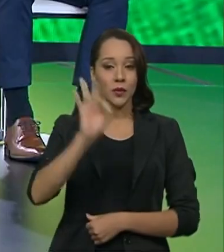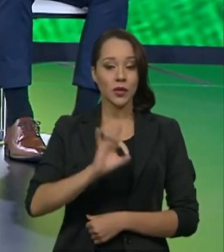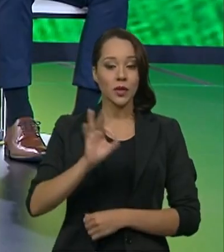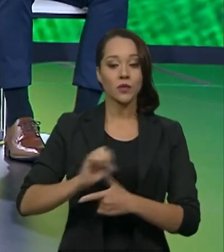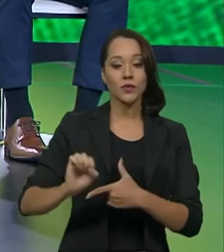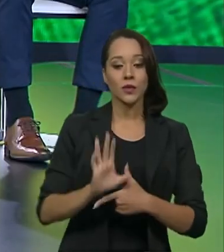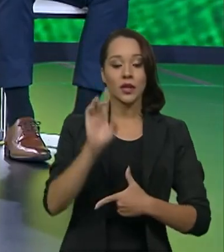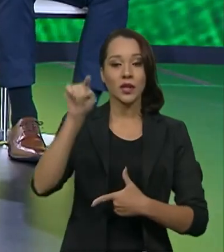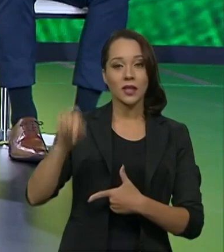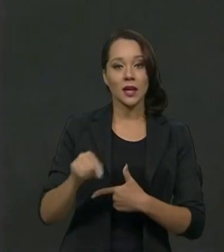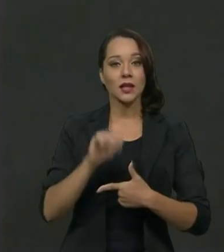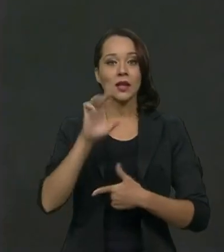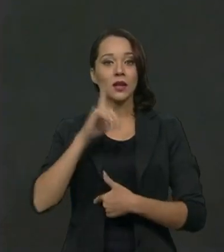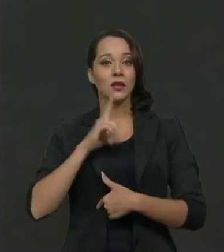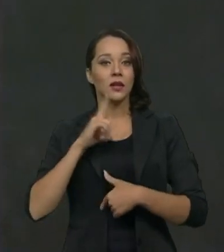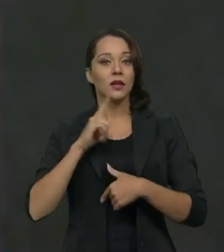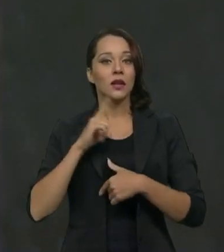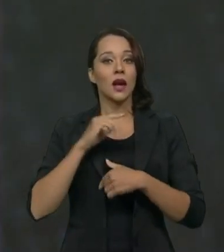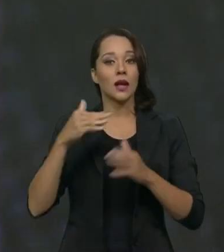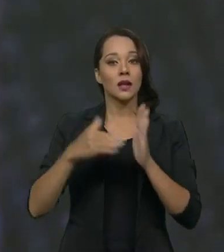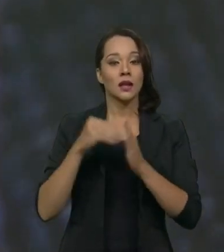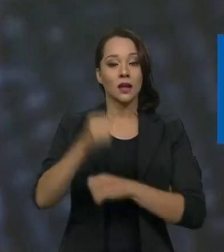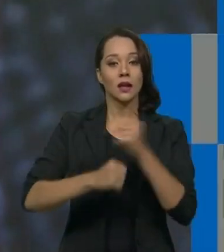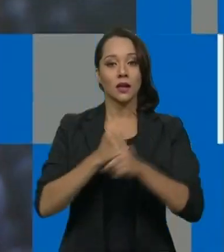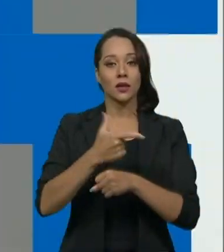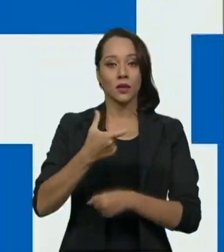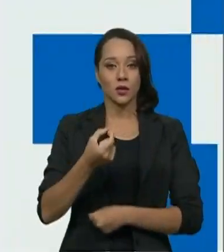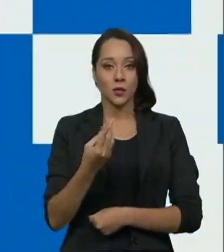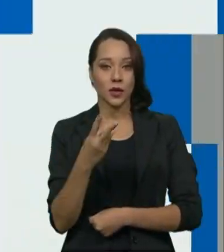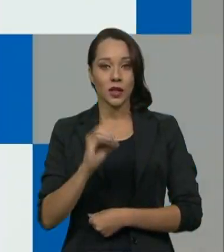a emissão de gases do efeito estufa até 2030.